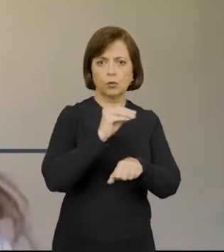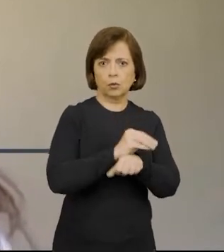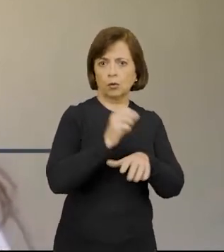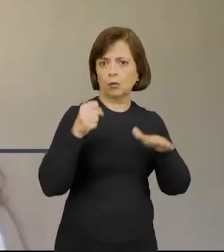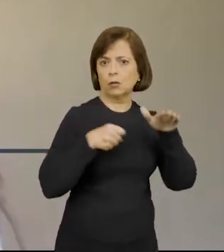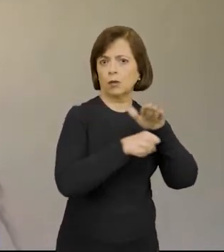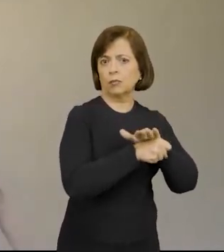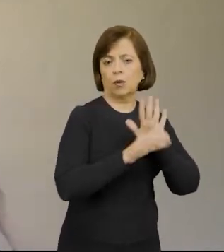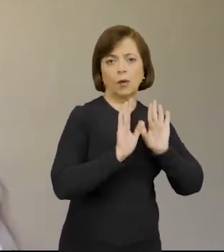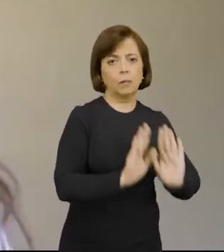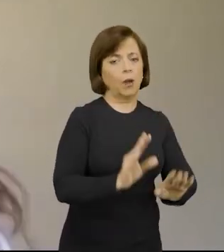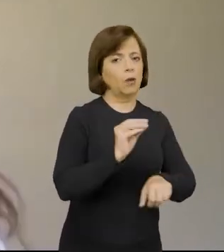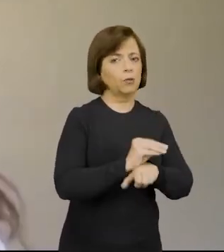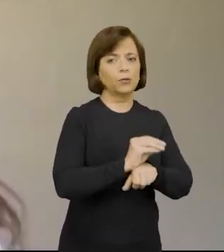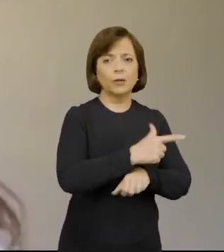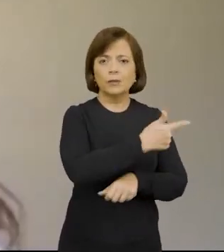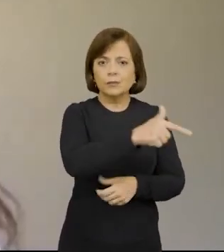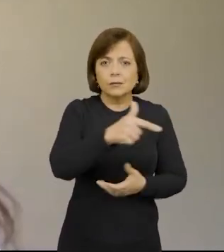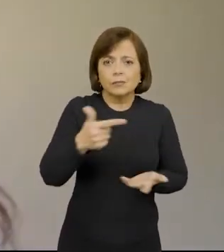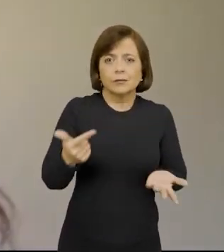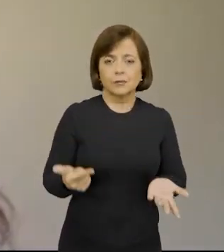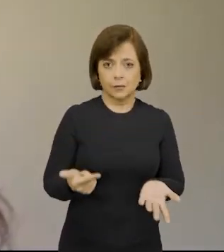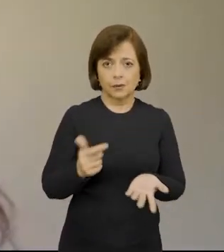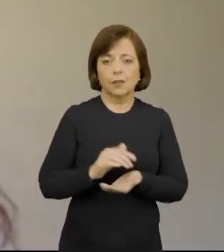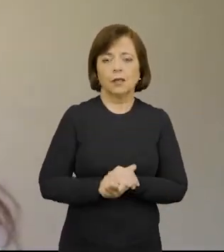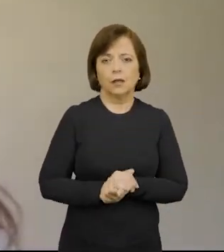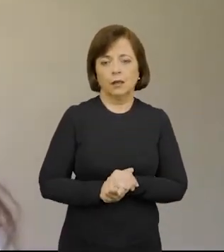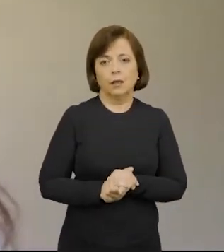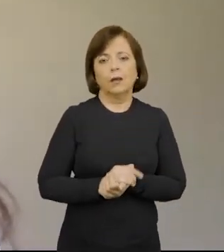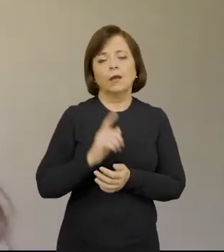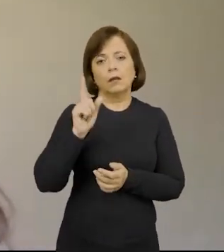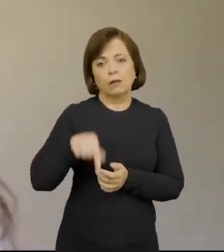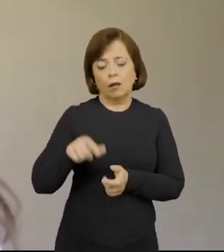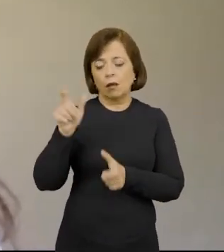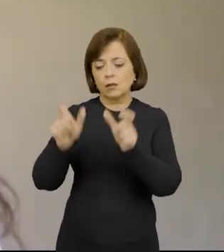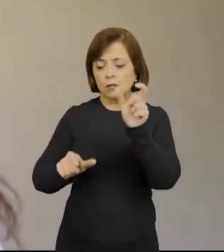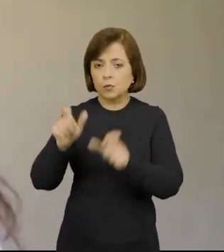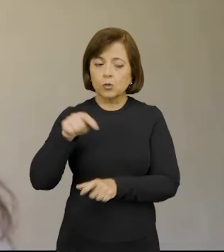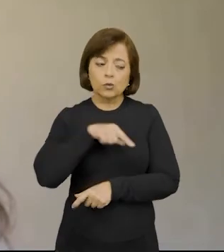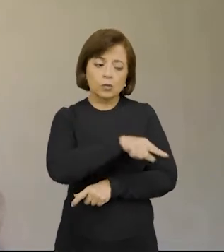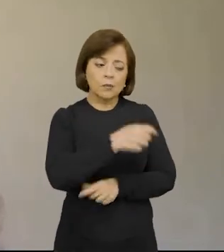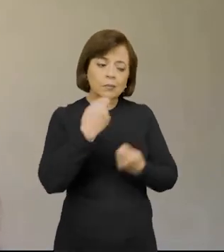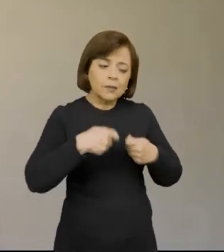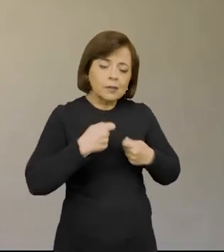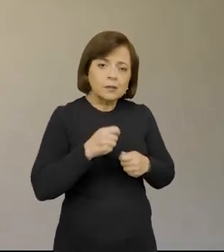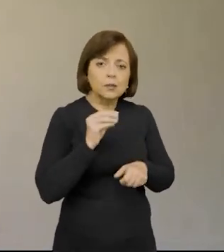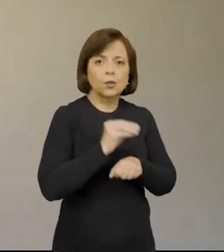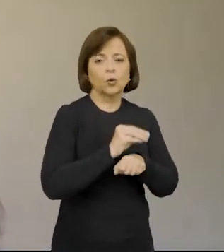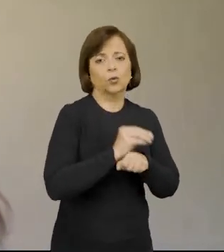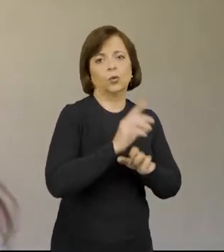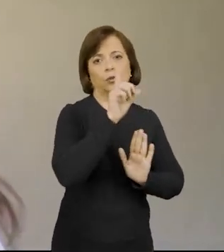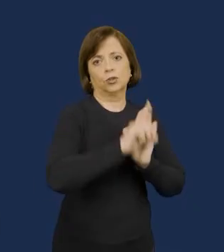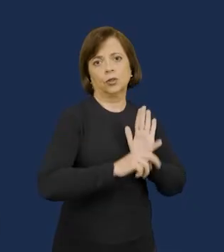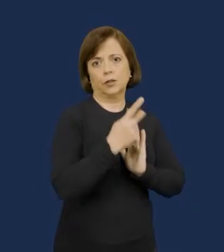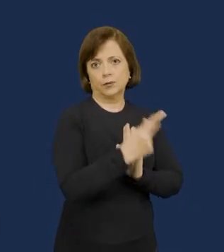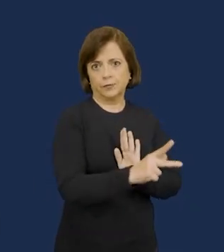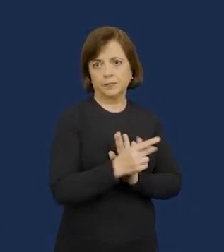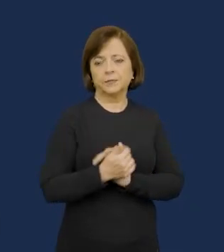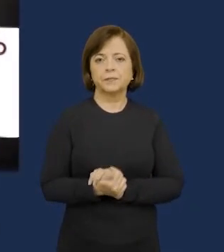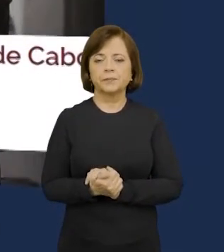equipamento e sem receber os cuidados diretos de que eles precisam e têm direito.